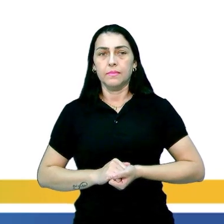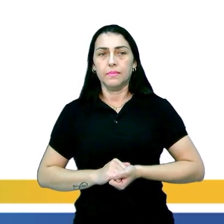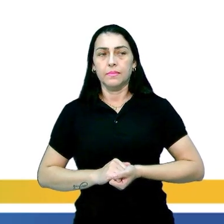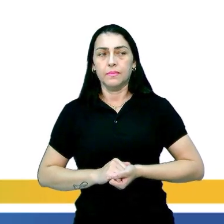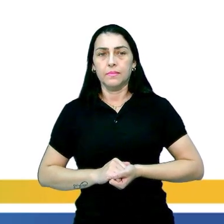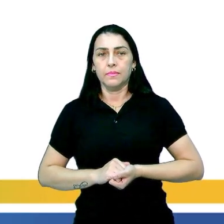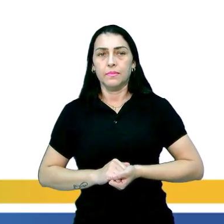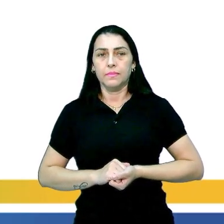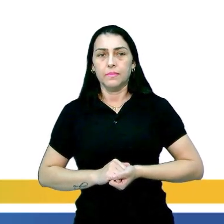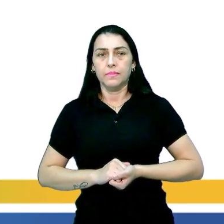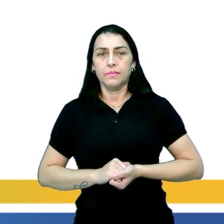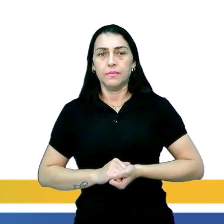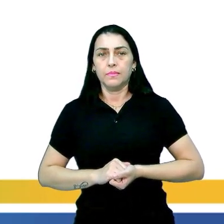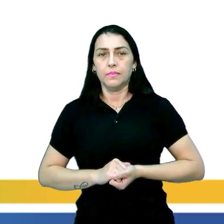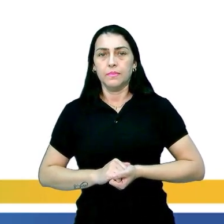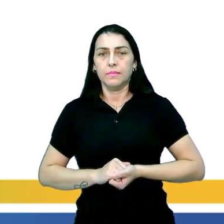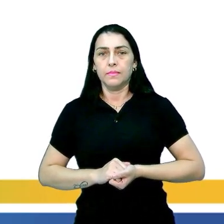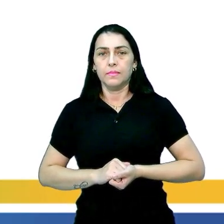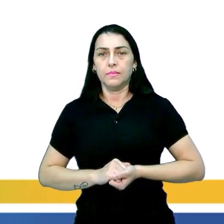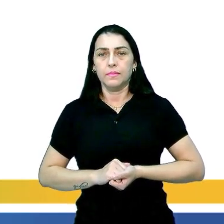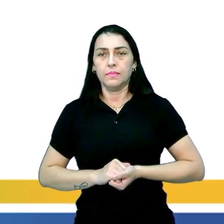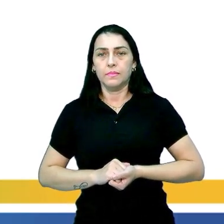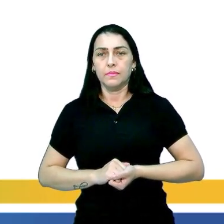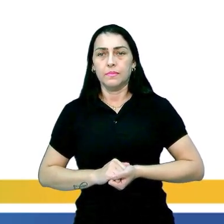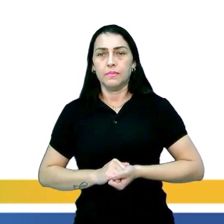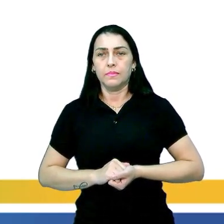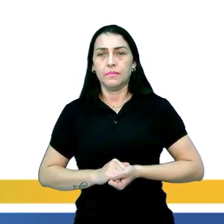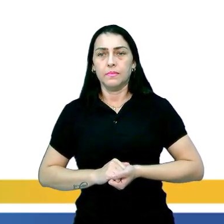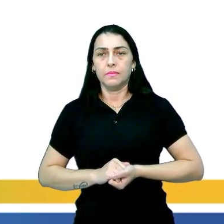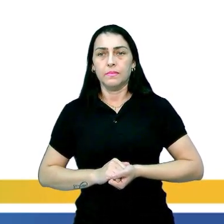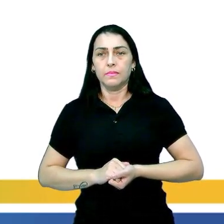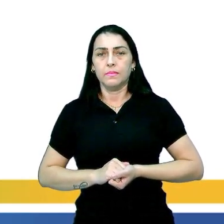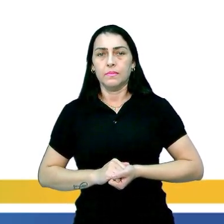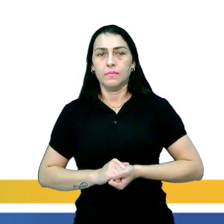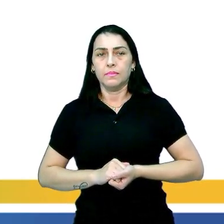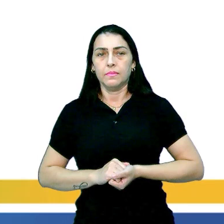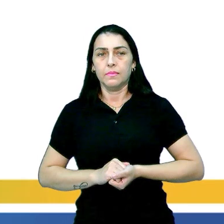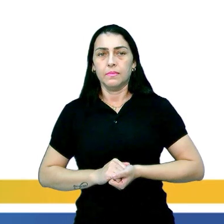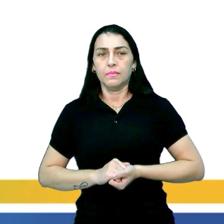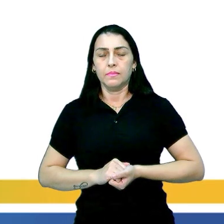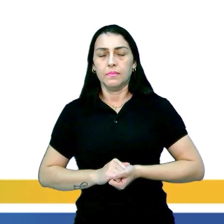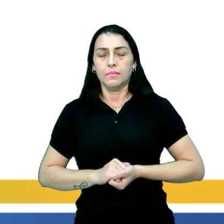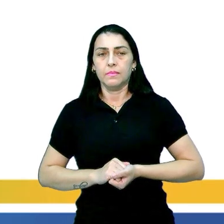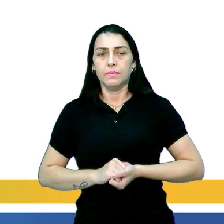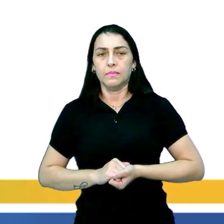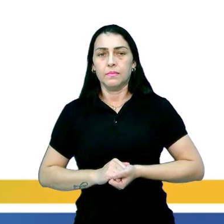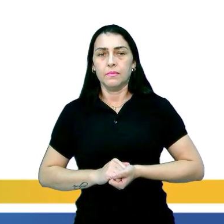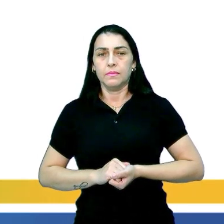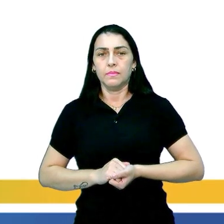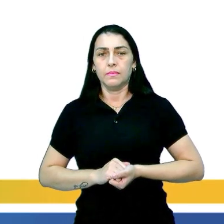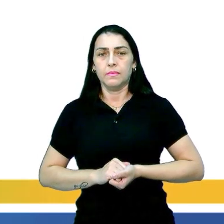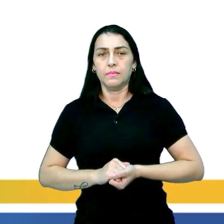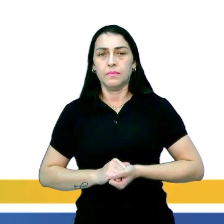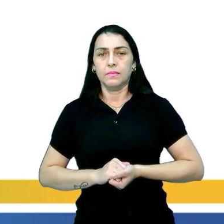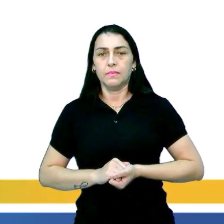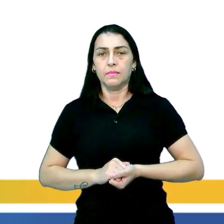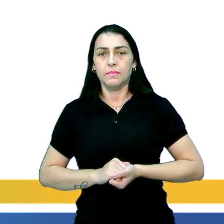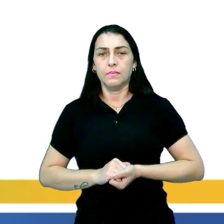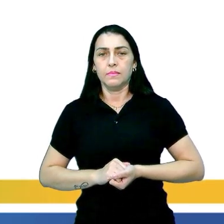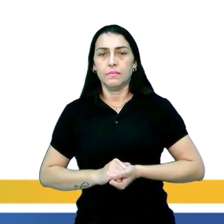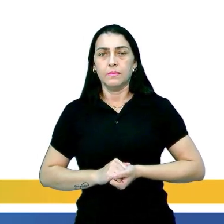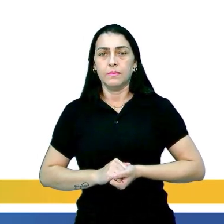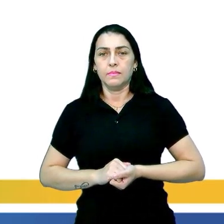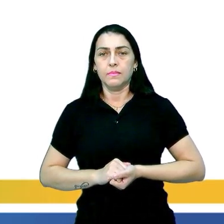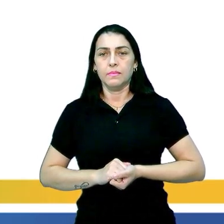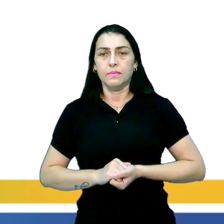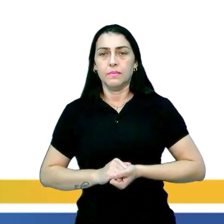Facebook or Instagram so everyone can follow your stuff. The main barrier to spread this